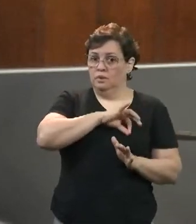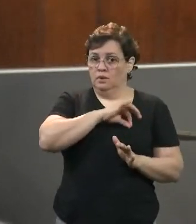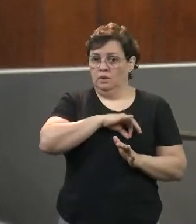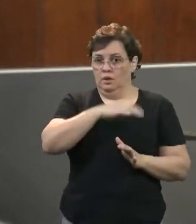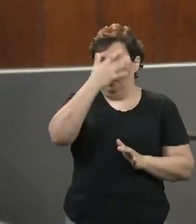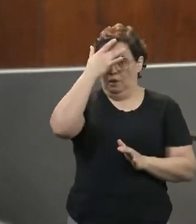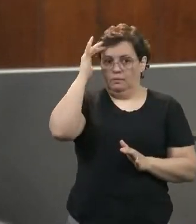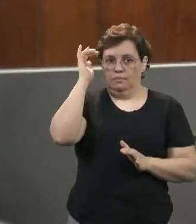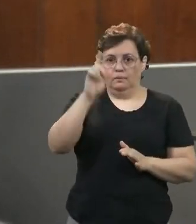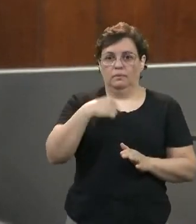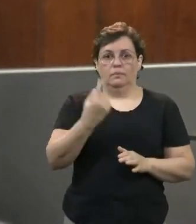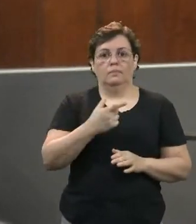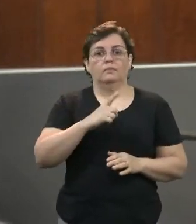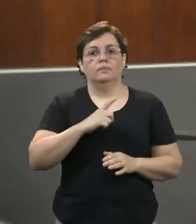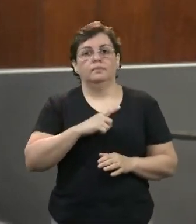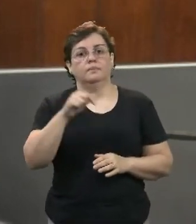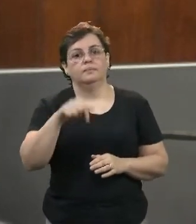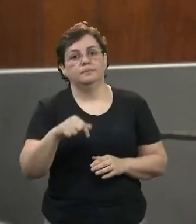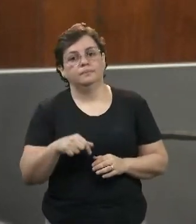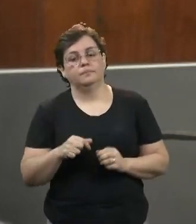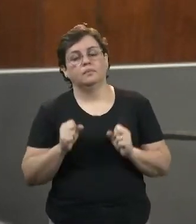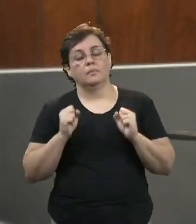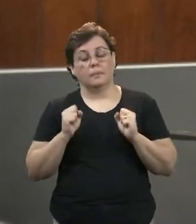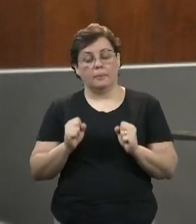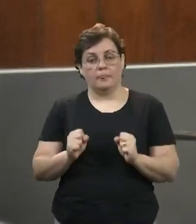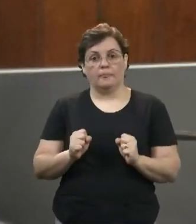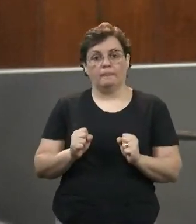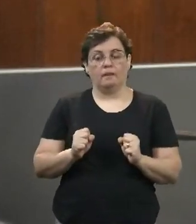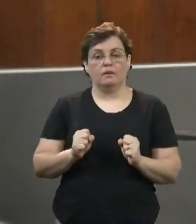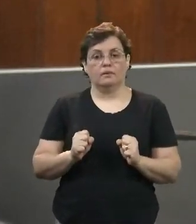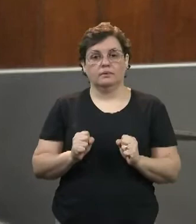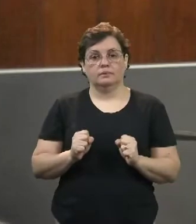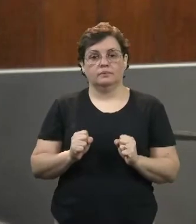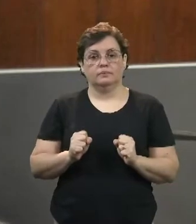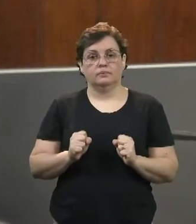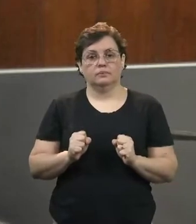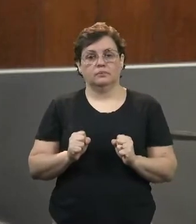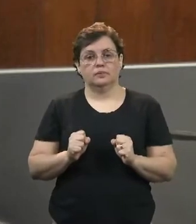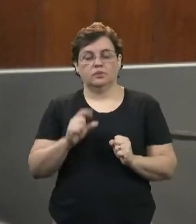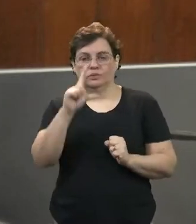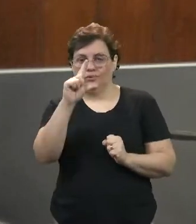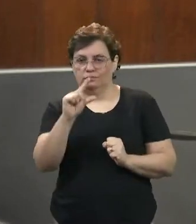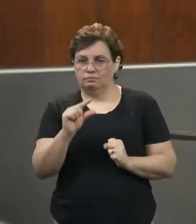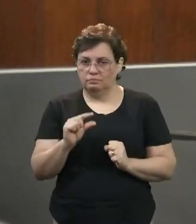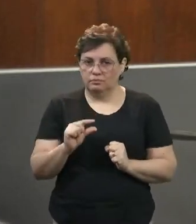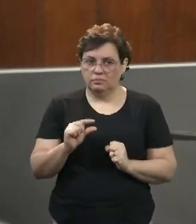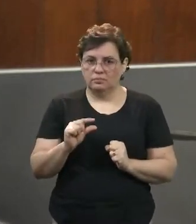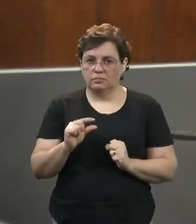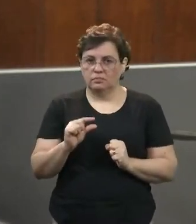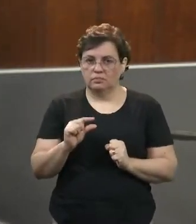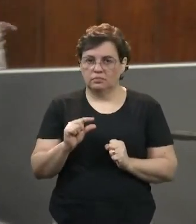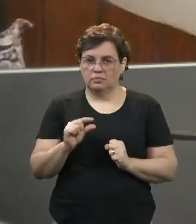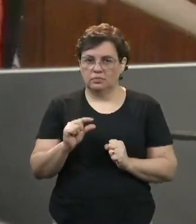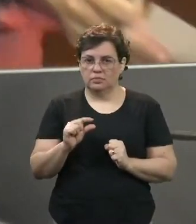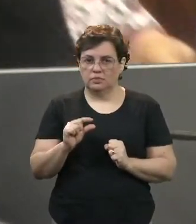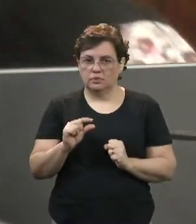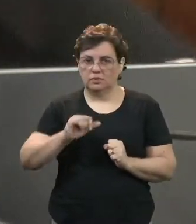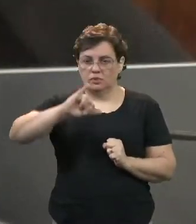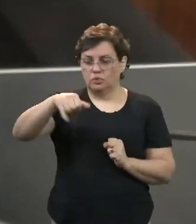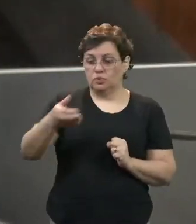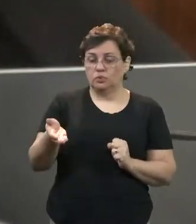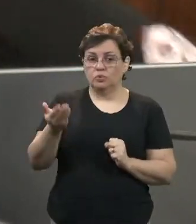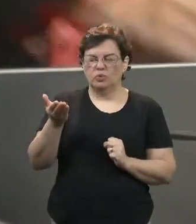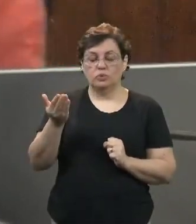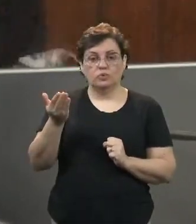que nós tenhamos aqui a possibilidade de uma redução da taxa de juros,